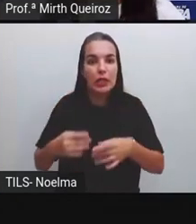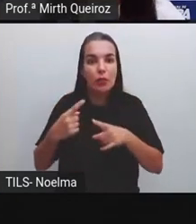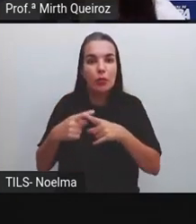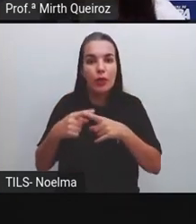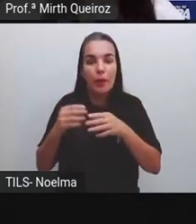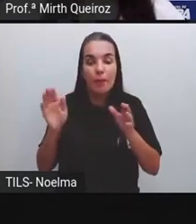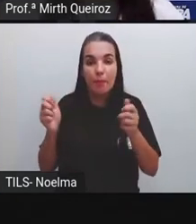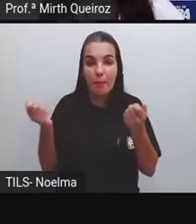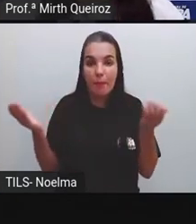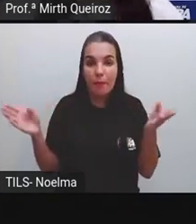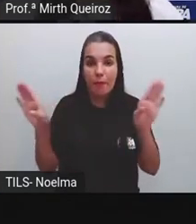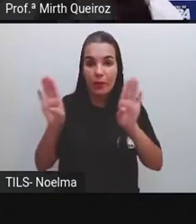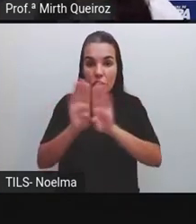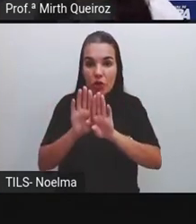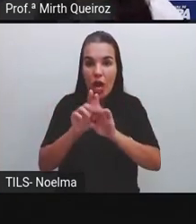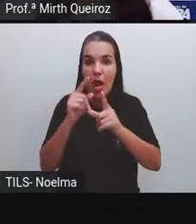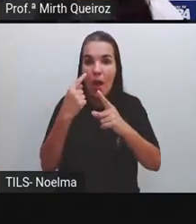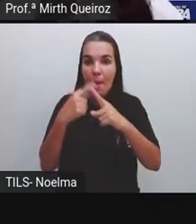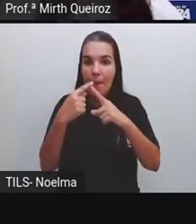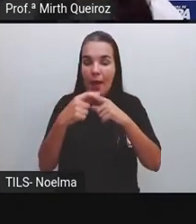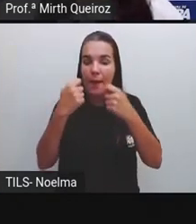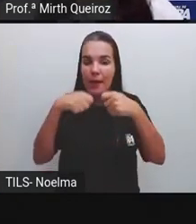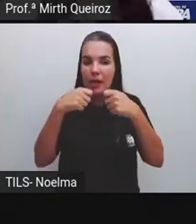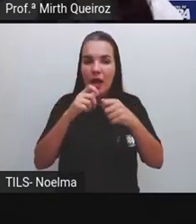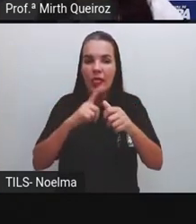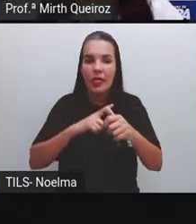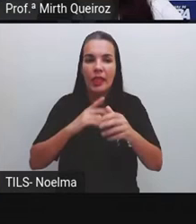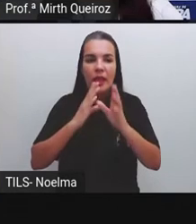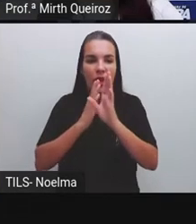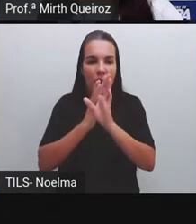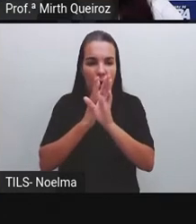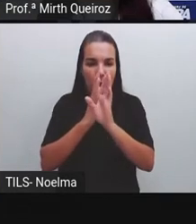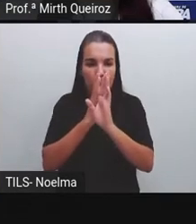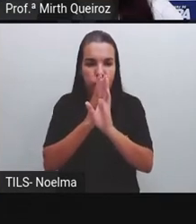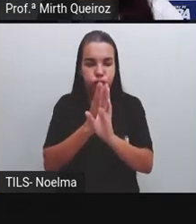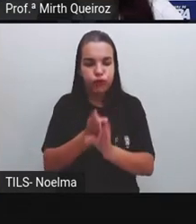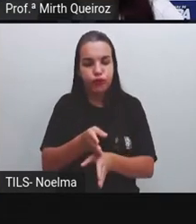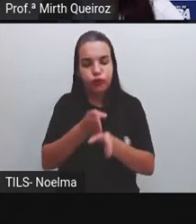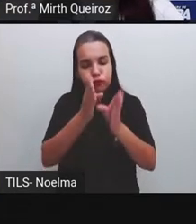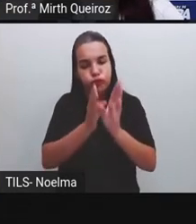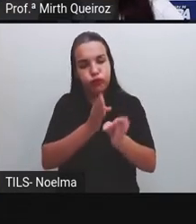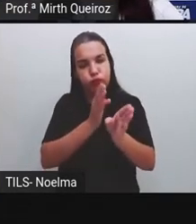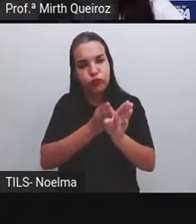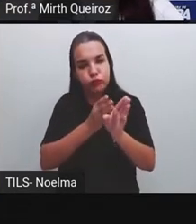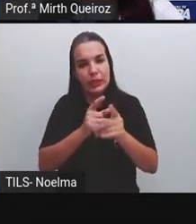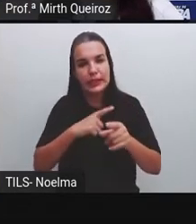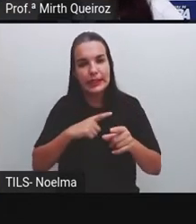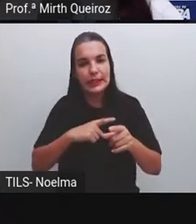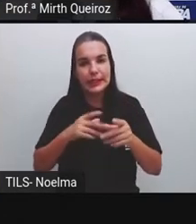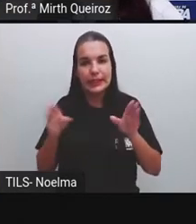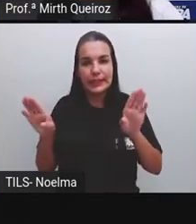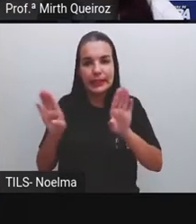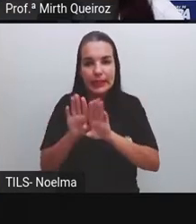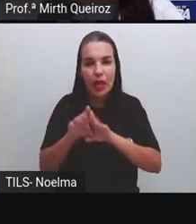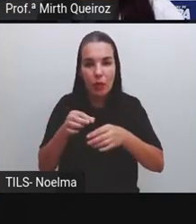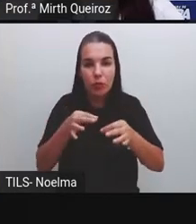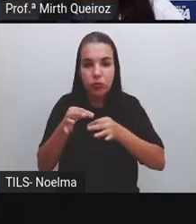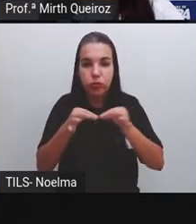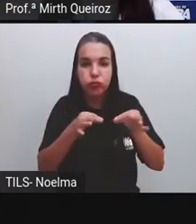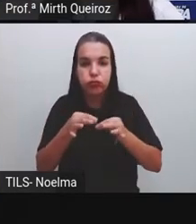depósitos fechados, seguindo a gestão integrada de resíduos para que esses materiais, eles possam ser manuseados,